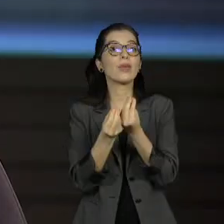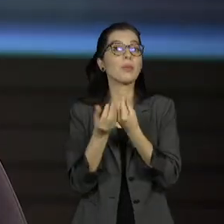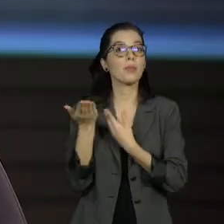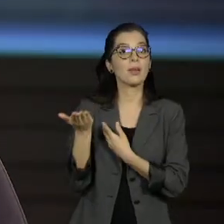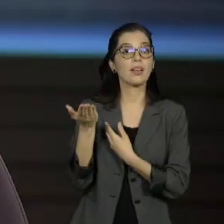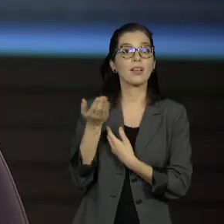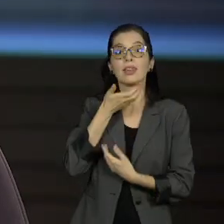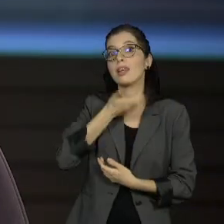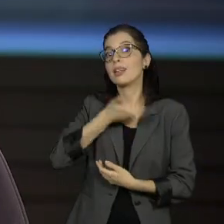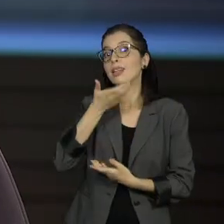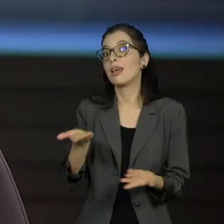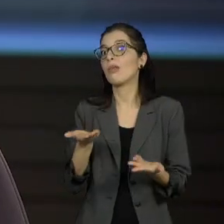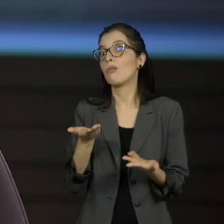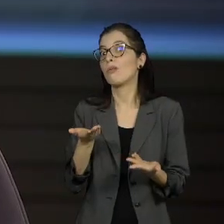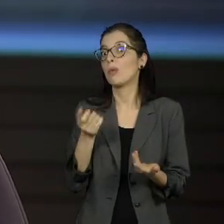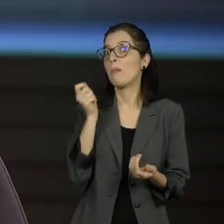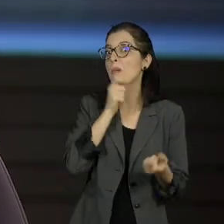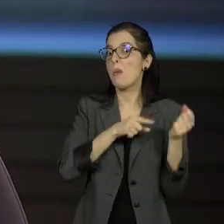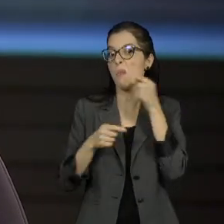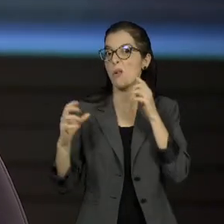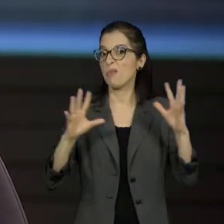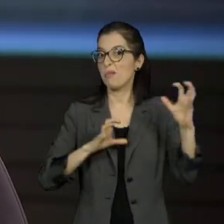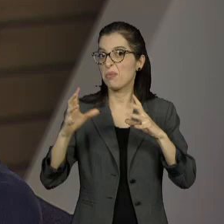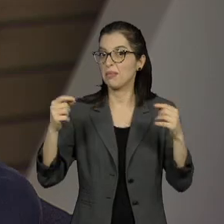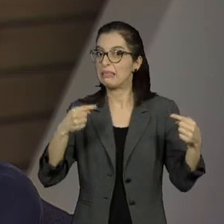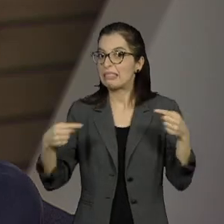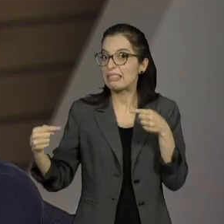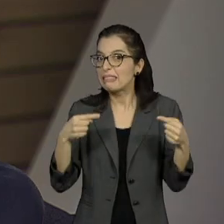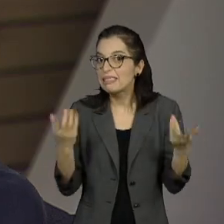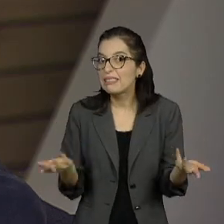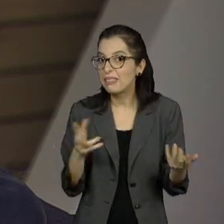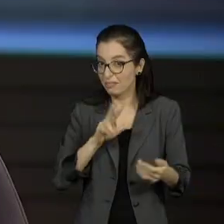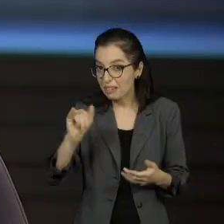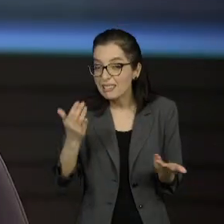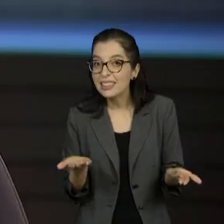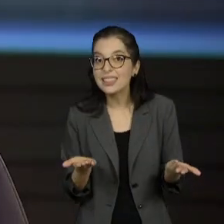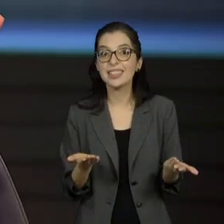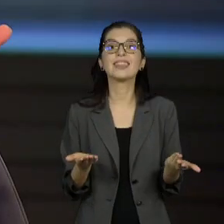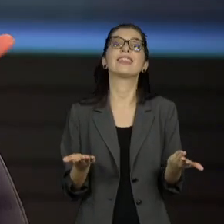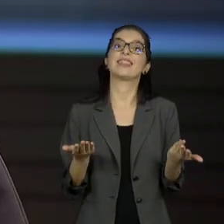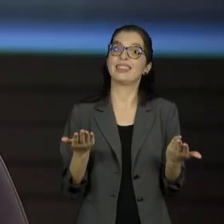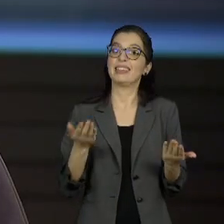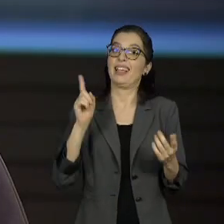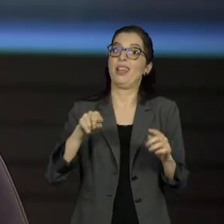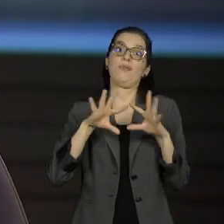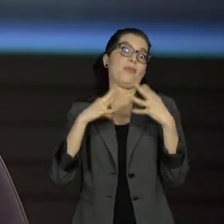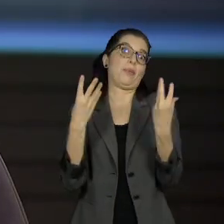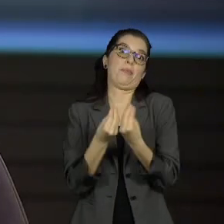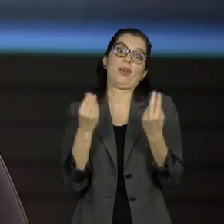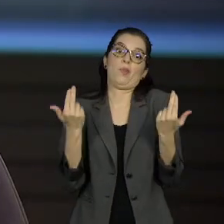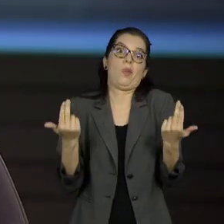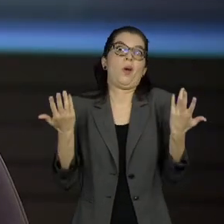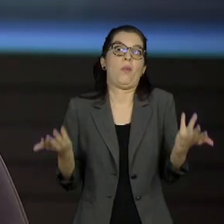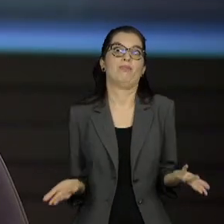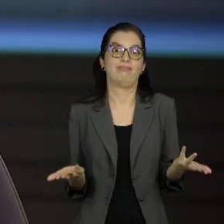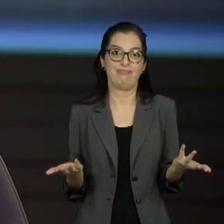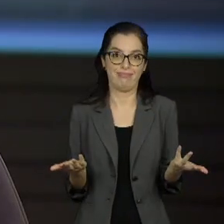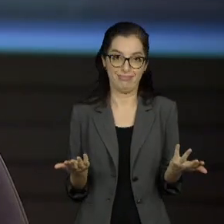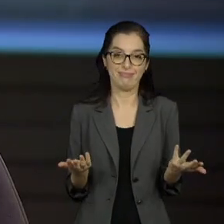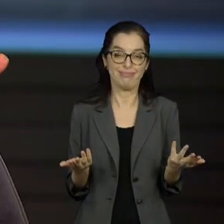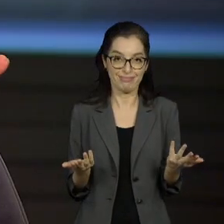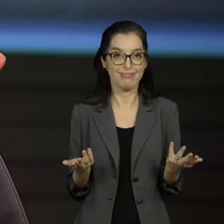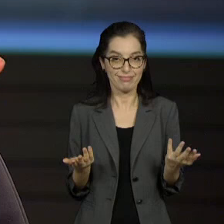É, essa você não passa para o Tiago primeiro, né? Ele que aposta, eu não vou apostar em nada, porque aí o que tem é uma diferença mesmo de